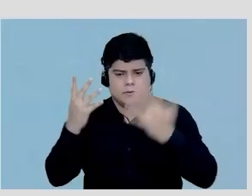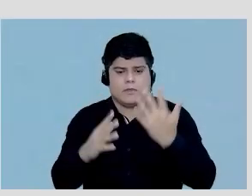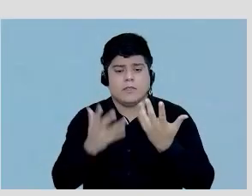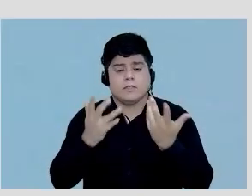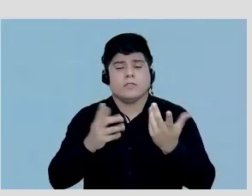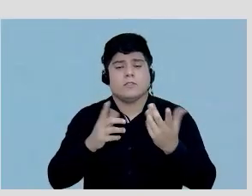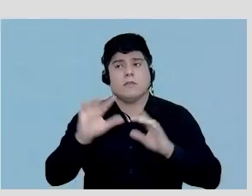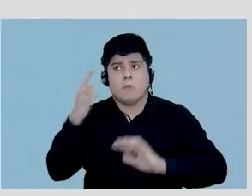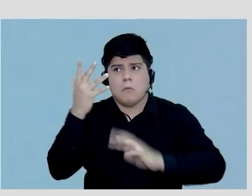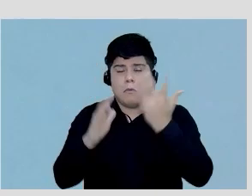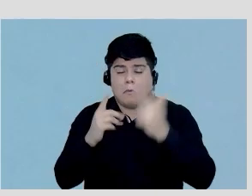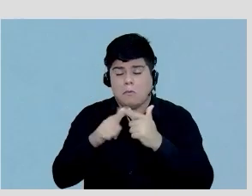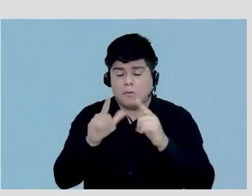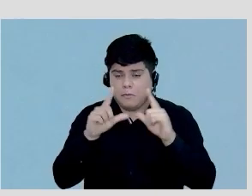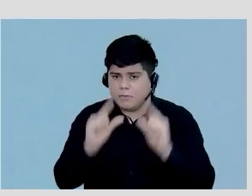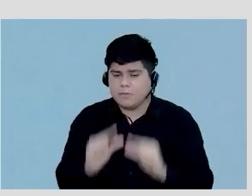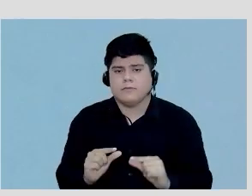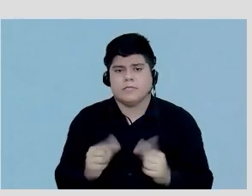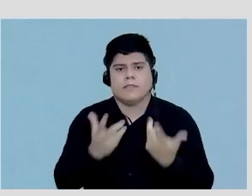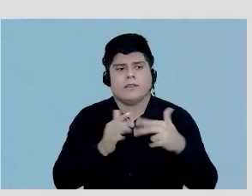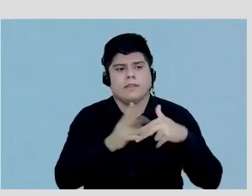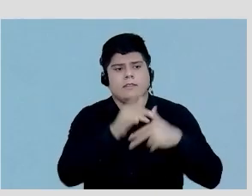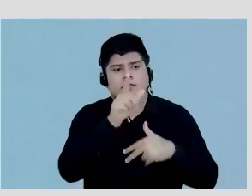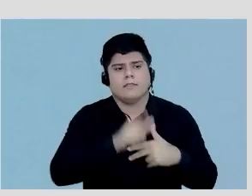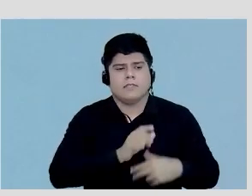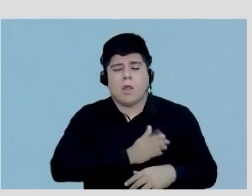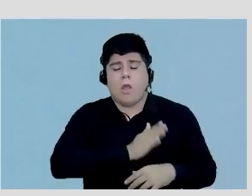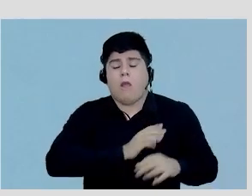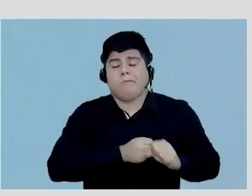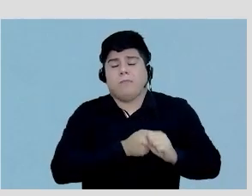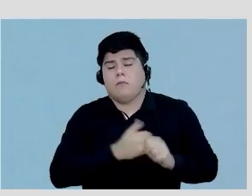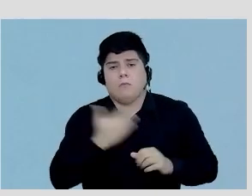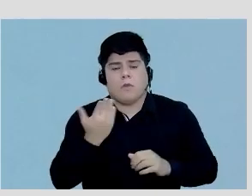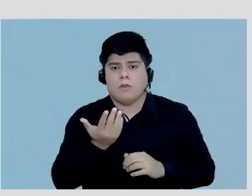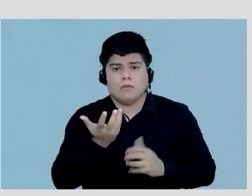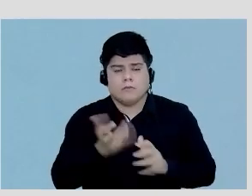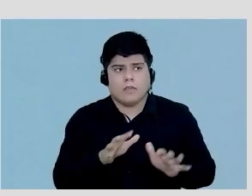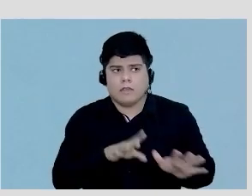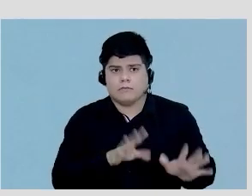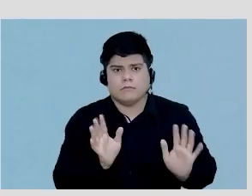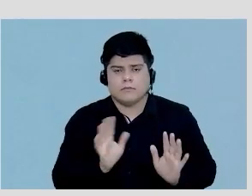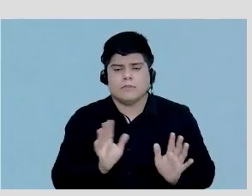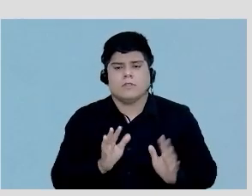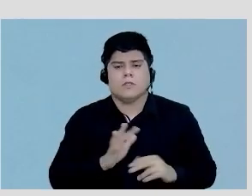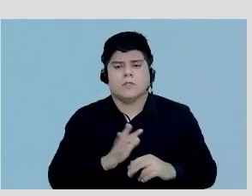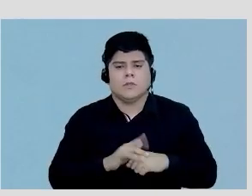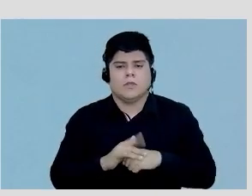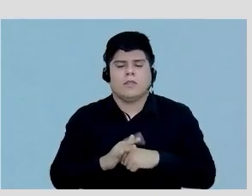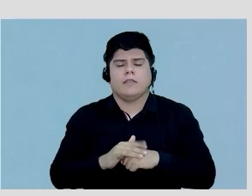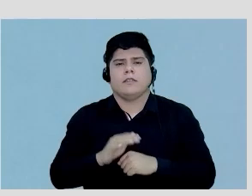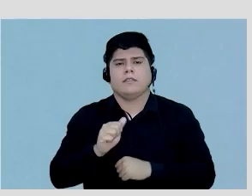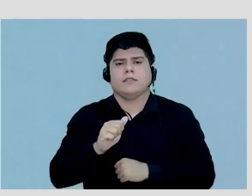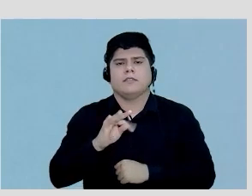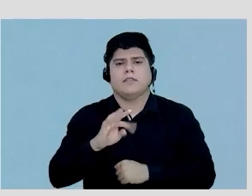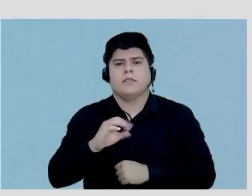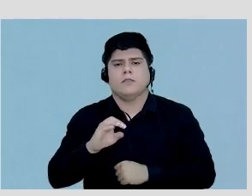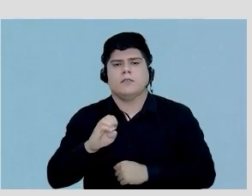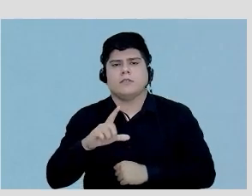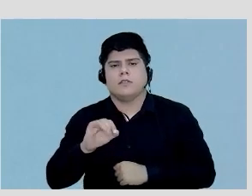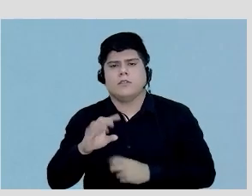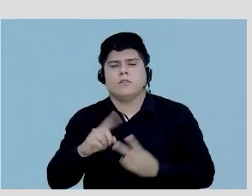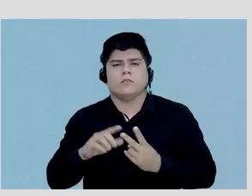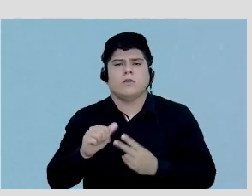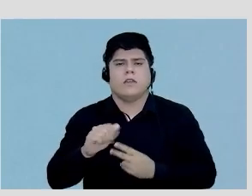redução de eventos a gente quer que esse paciente não infarta e não morra por doença aterosclerótica ou aterotromótica